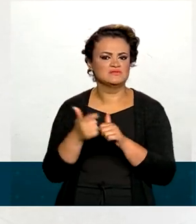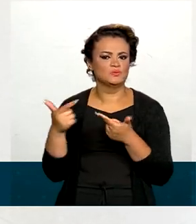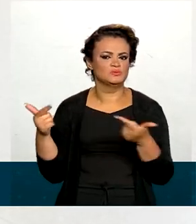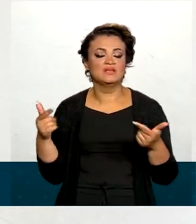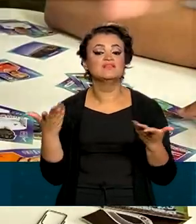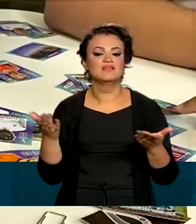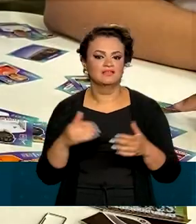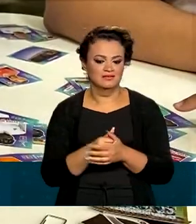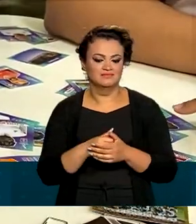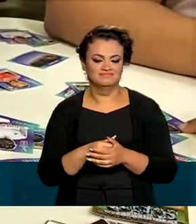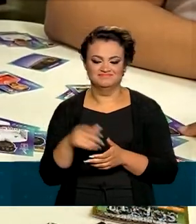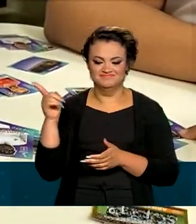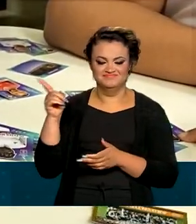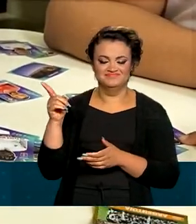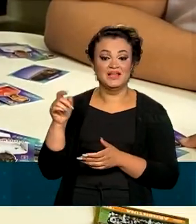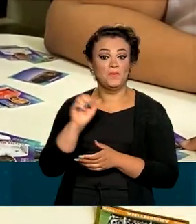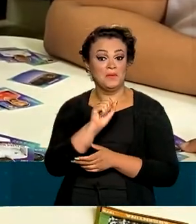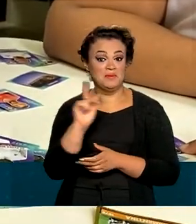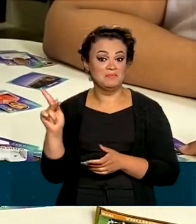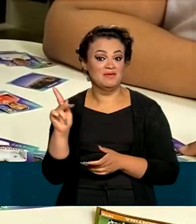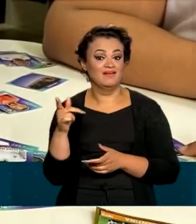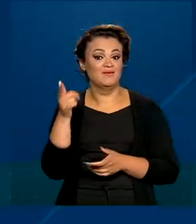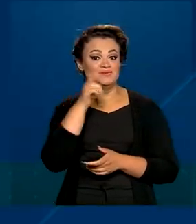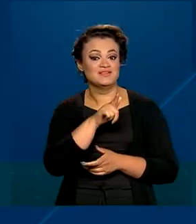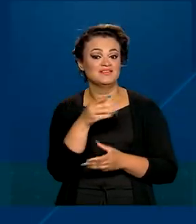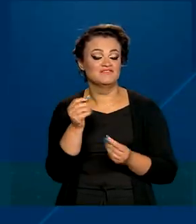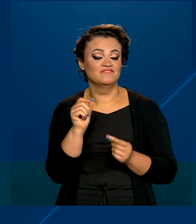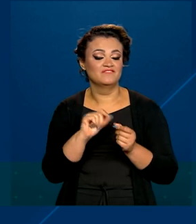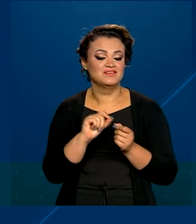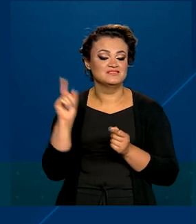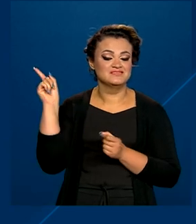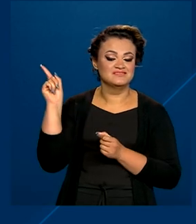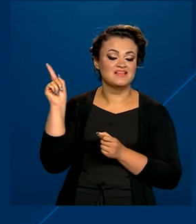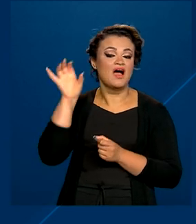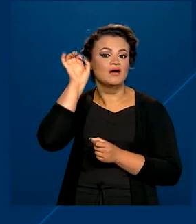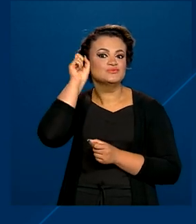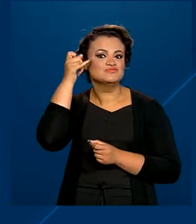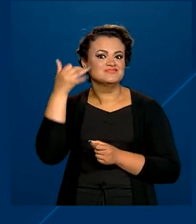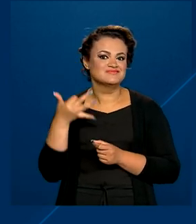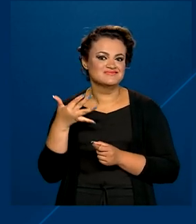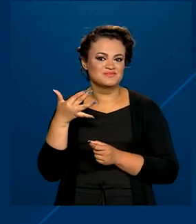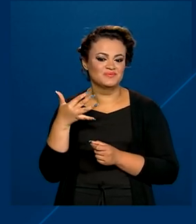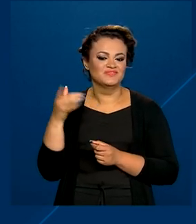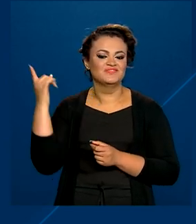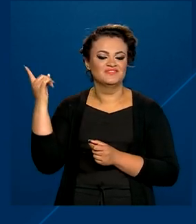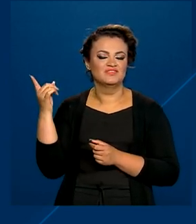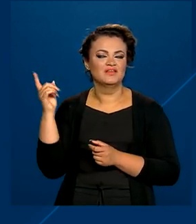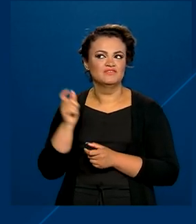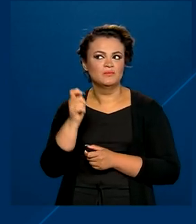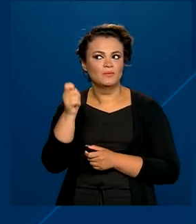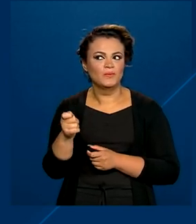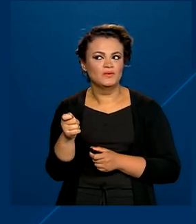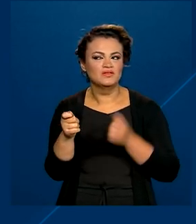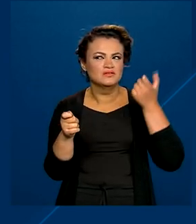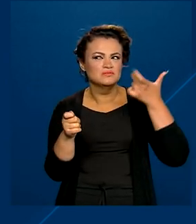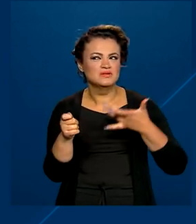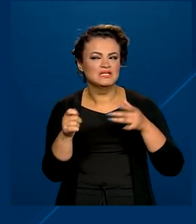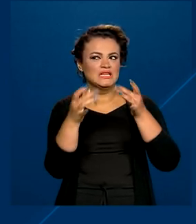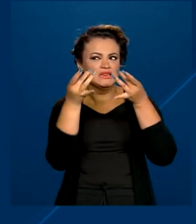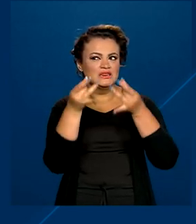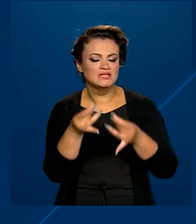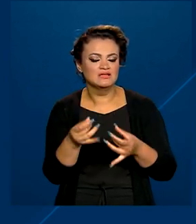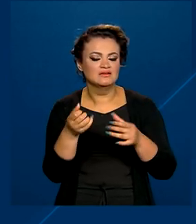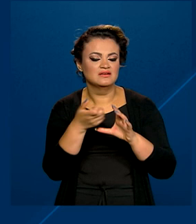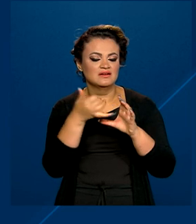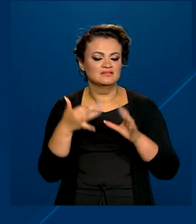adaptadas? Nesse caso, as crianças usam um aplicativo chamado Lookout, que faz a audiodescrição de detalhes